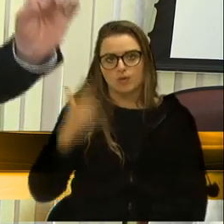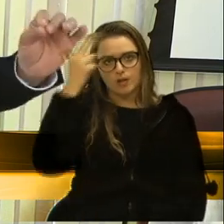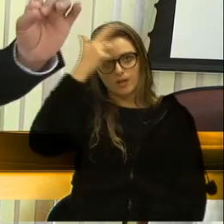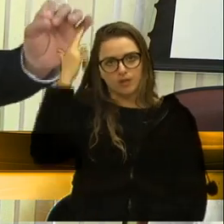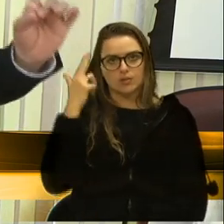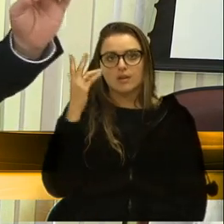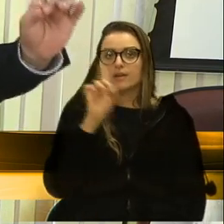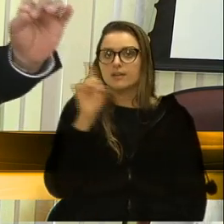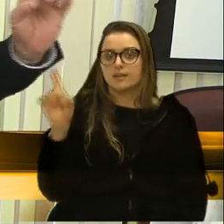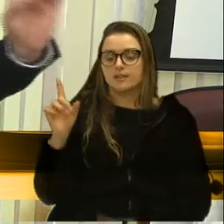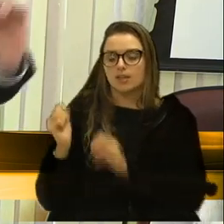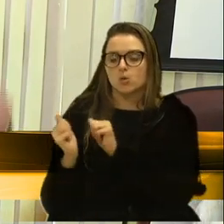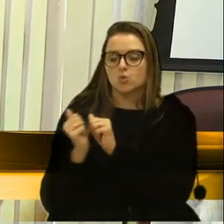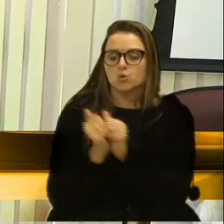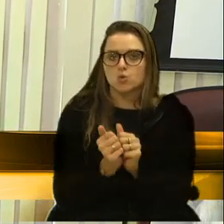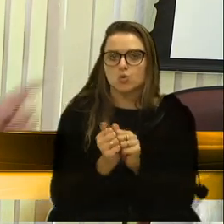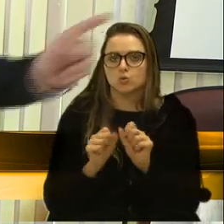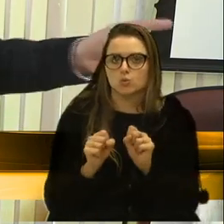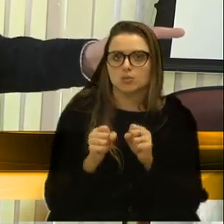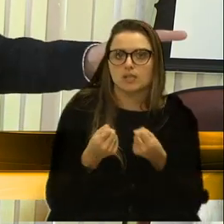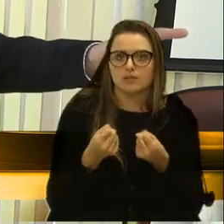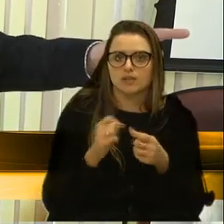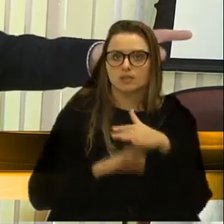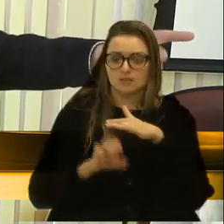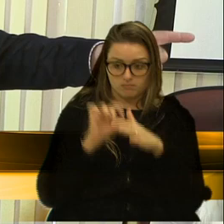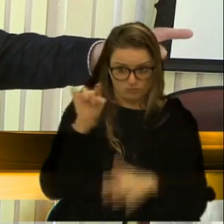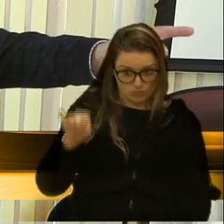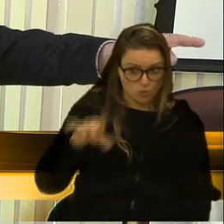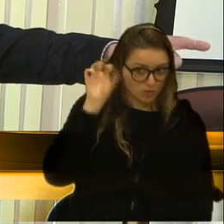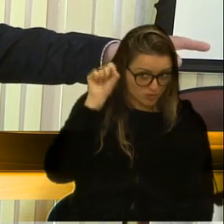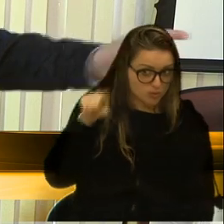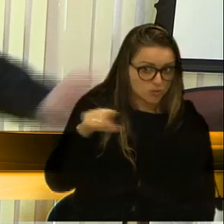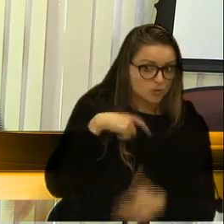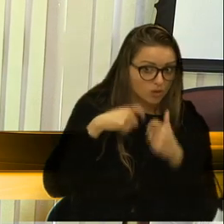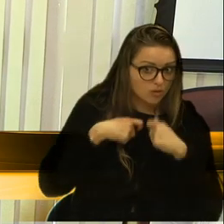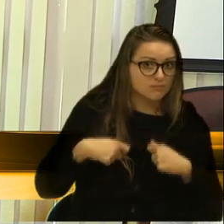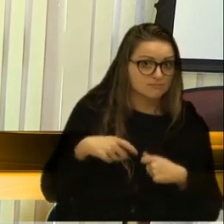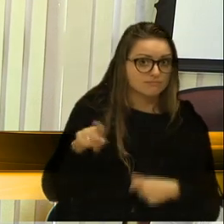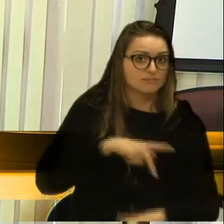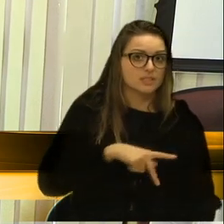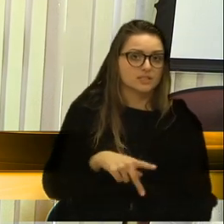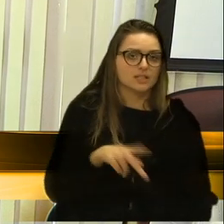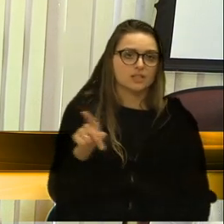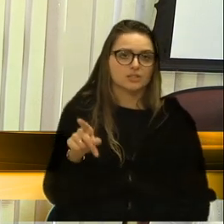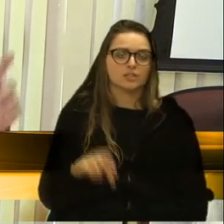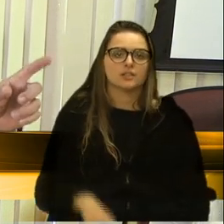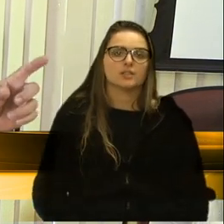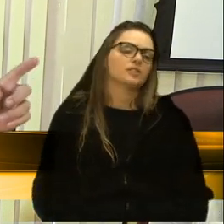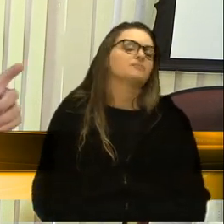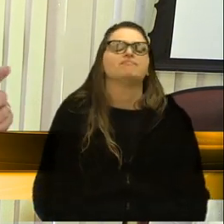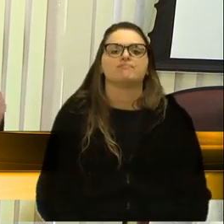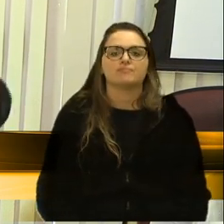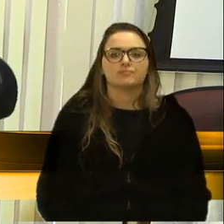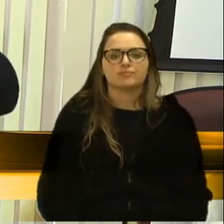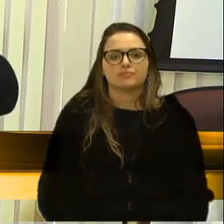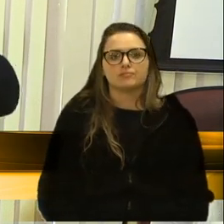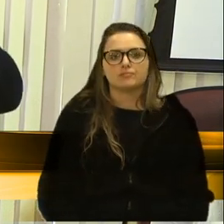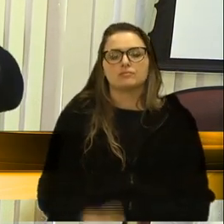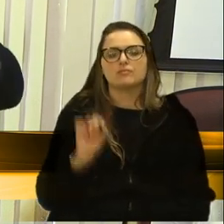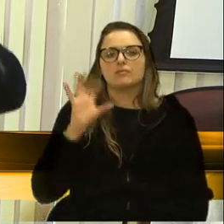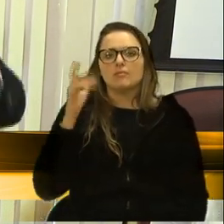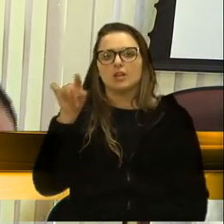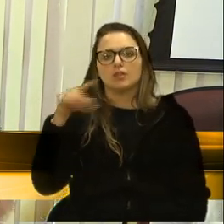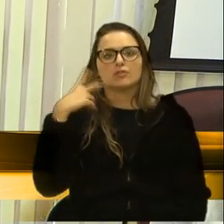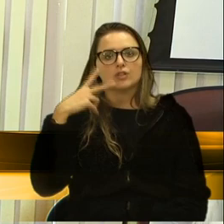não estão aqui defendendo a nossa causa? O ouviu, não é, presidente? E aí, o vereador